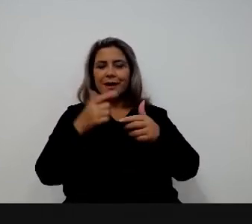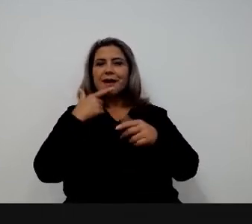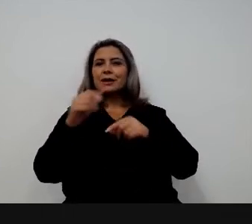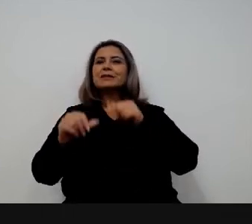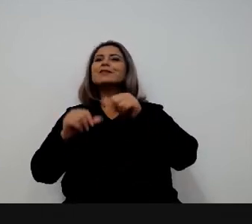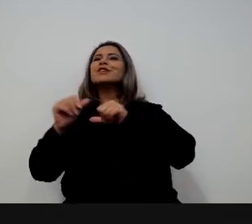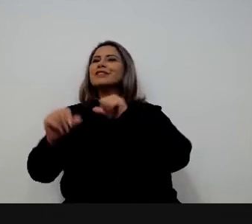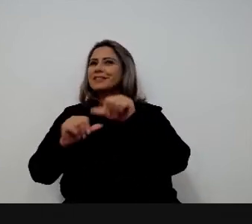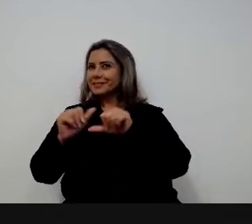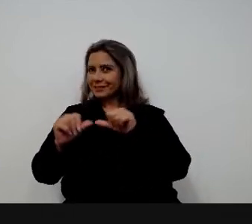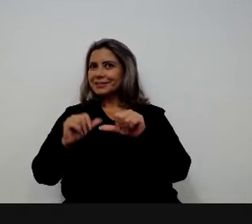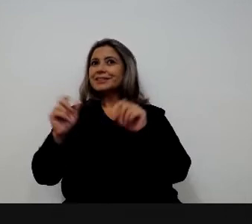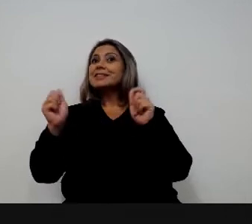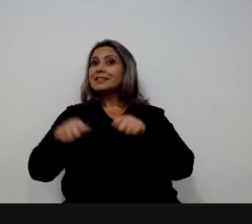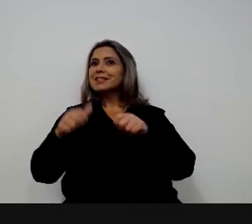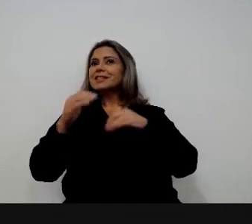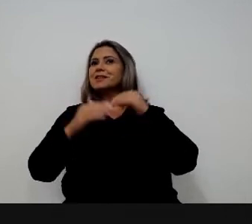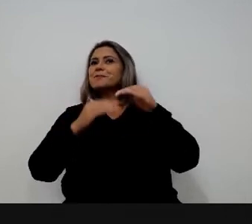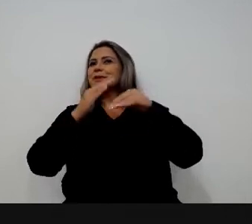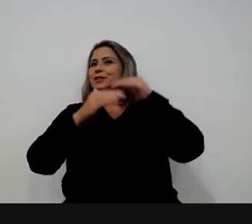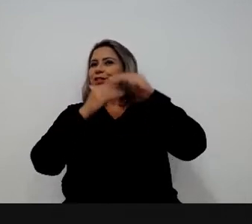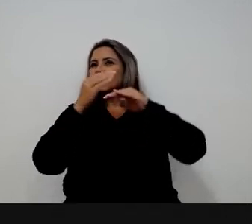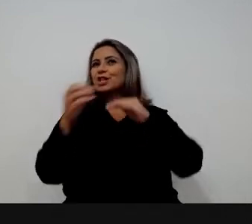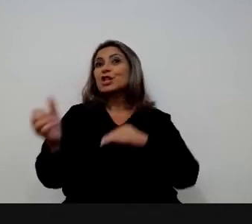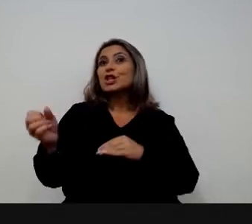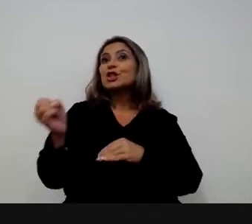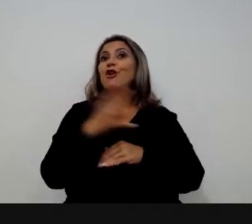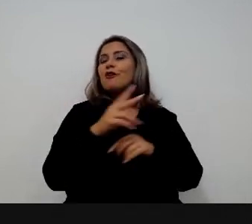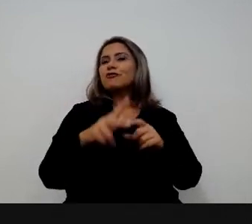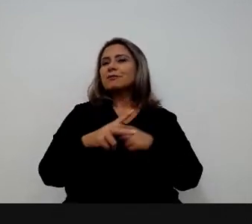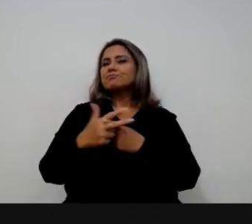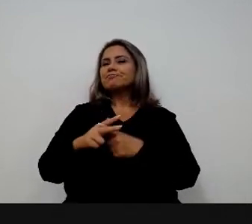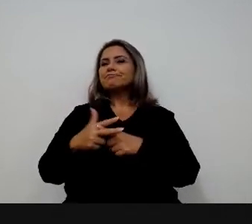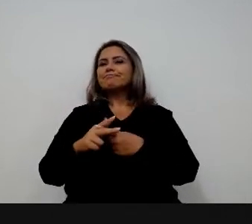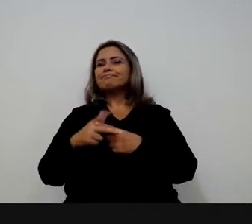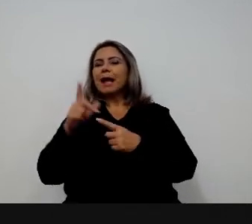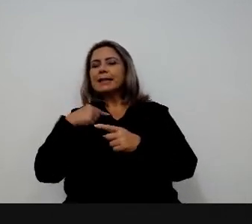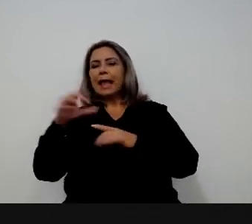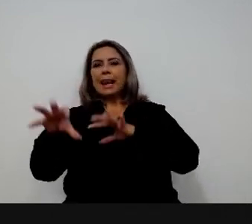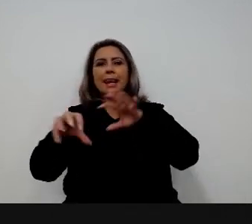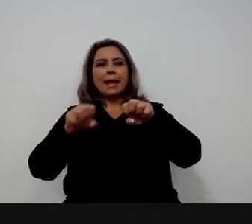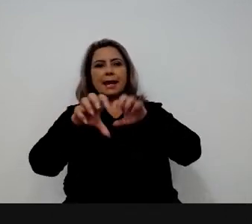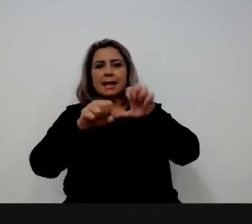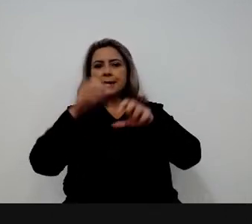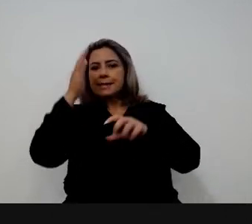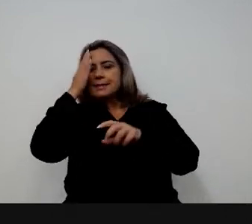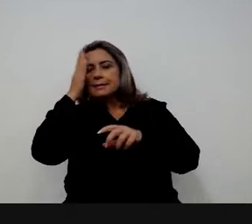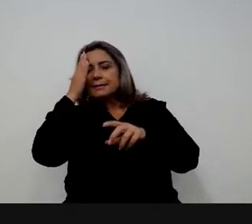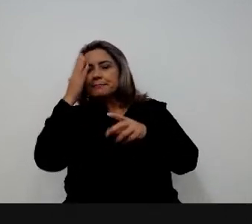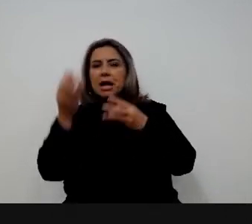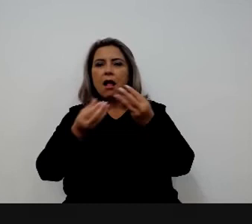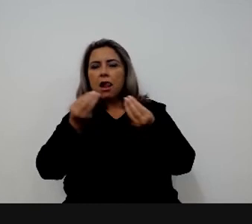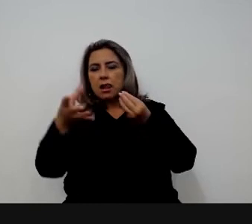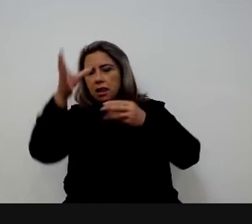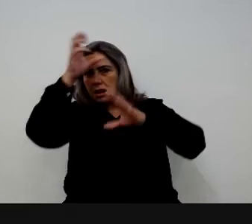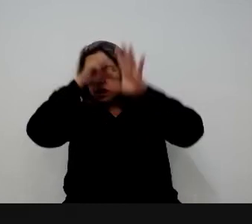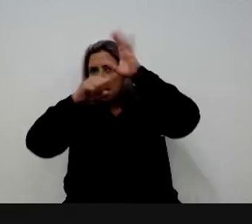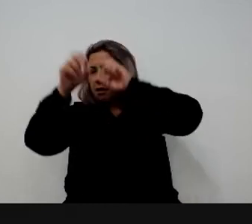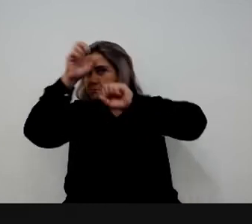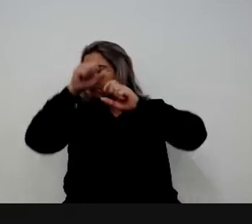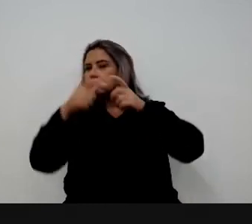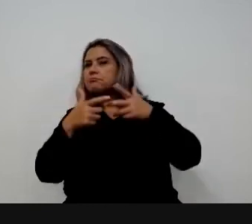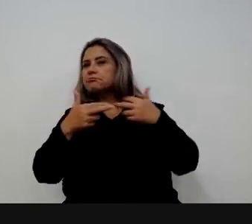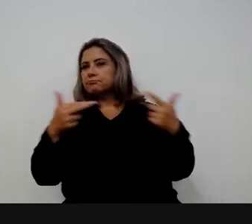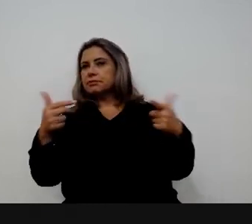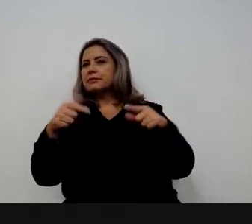até usar a ENAP mesmo para conseguir desenvolver novas ferramentas de captação de insumos mas o que a gente faz é que a